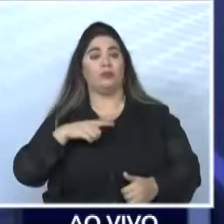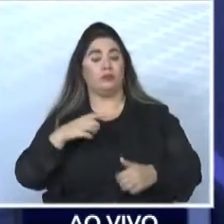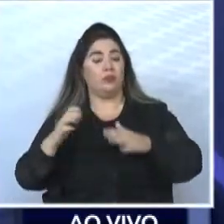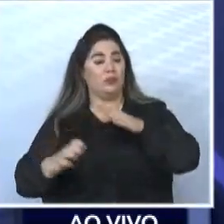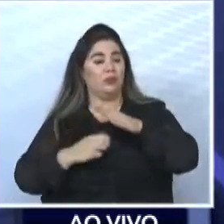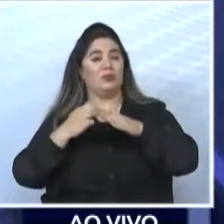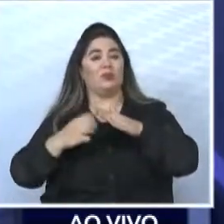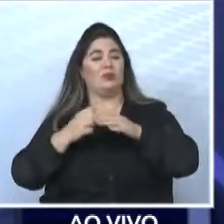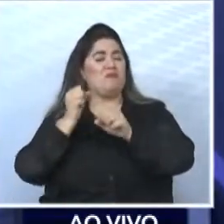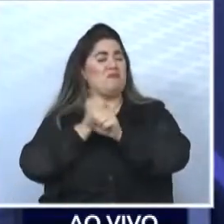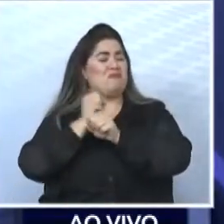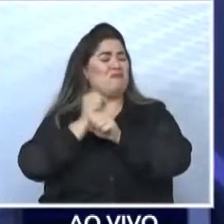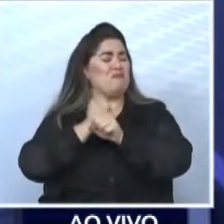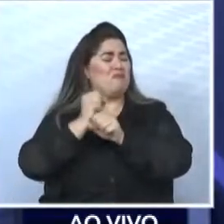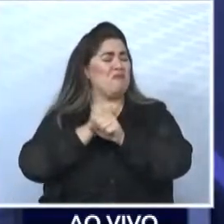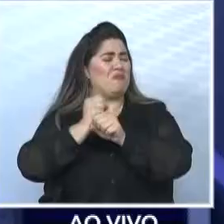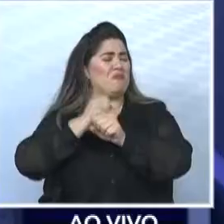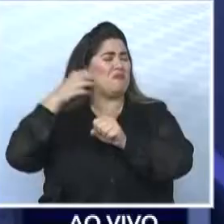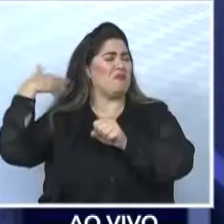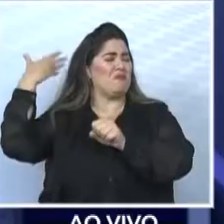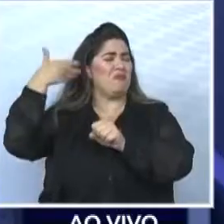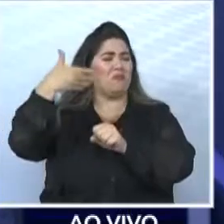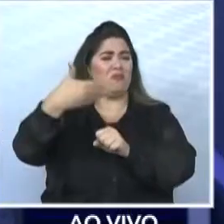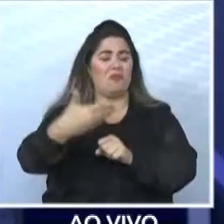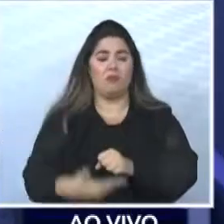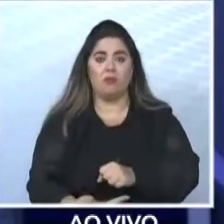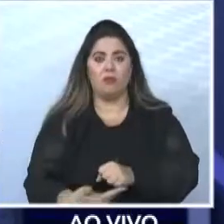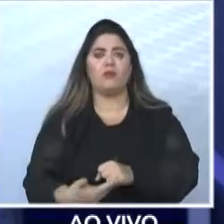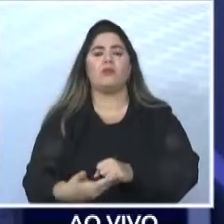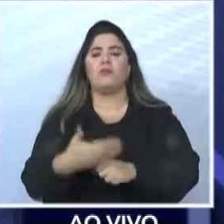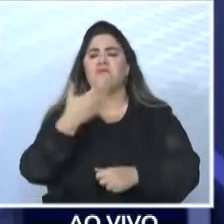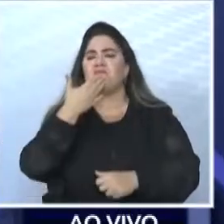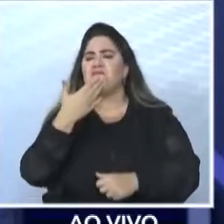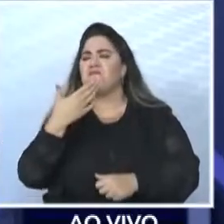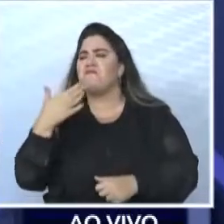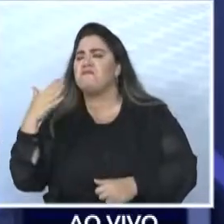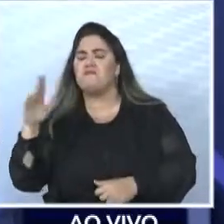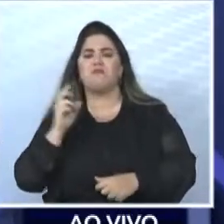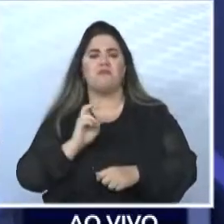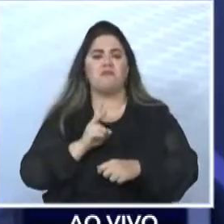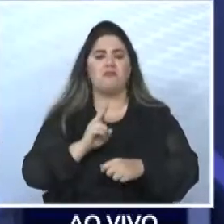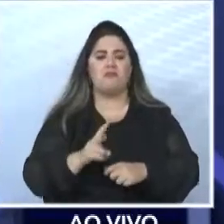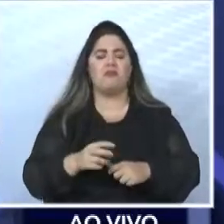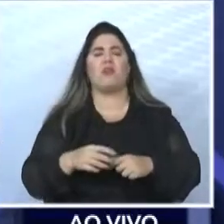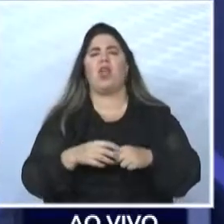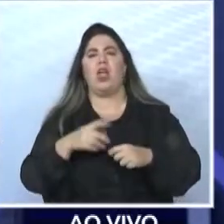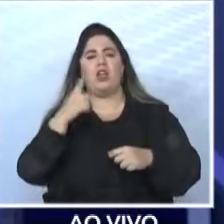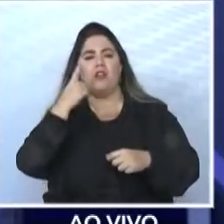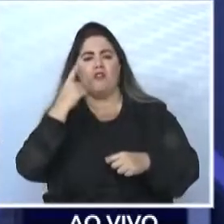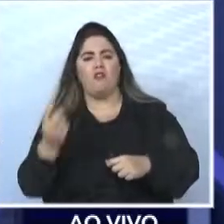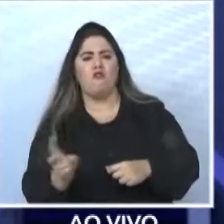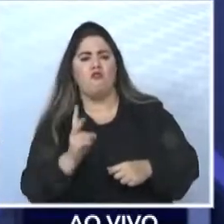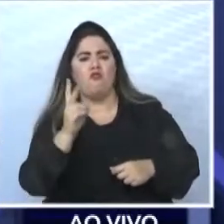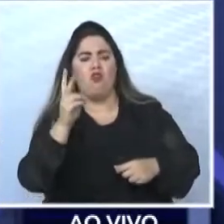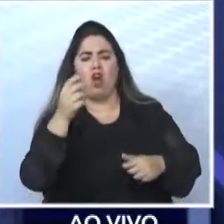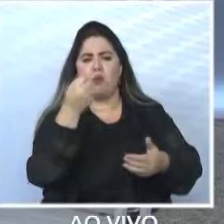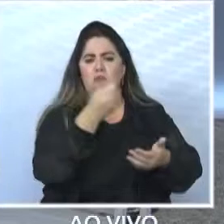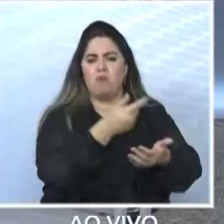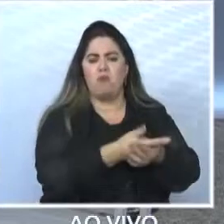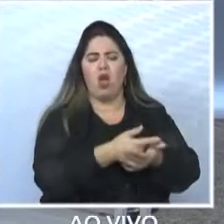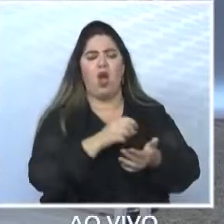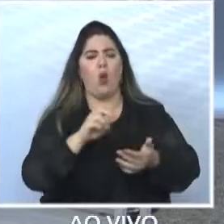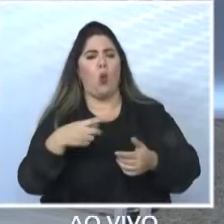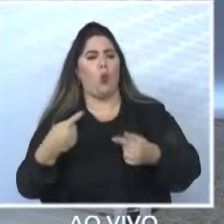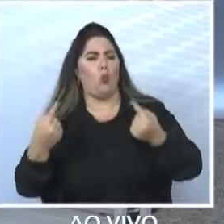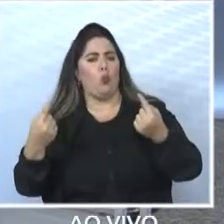no transporte público da cidade e muito se promete nas eleições sobre a questão de reaver a tarifa, de colocar uma empresa na concorrência e,